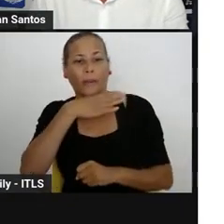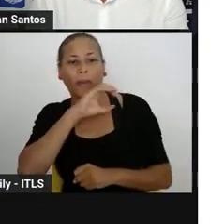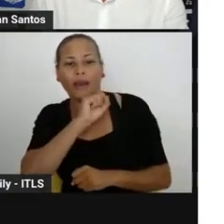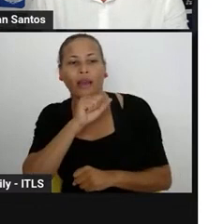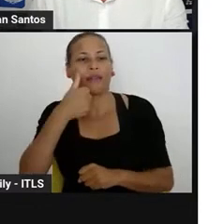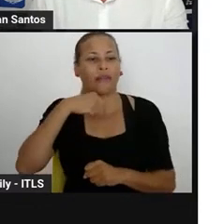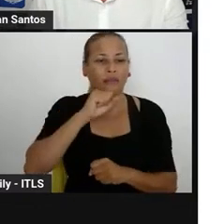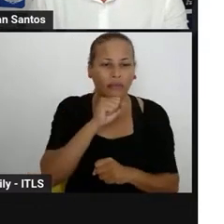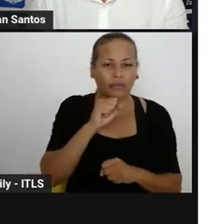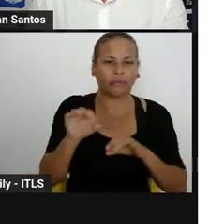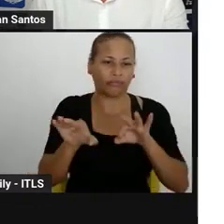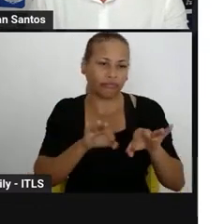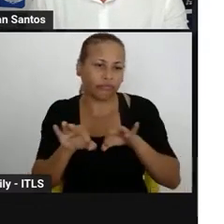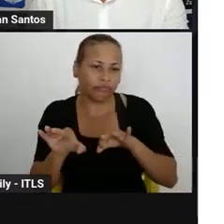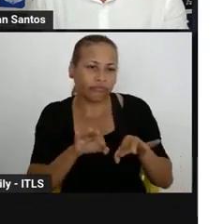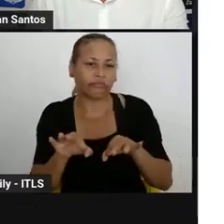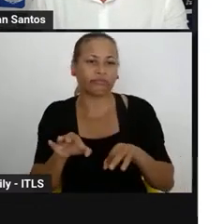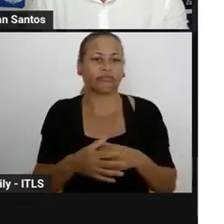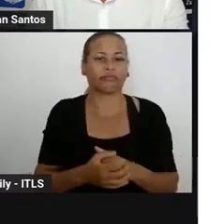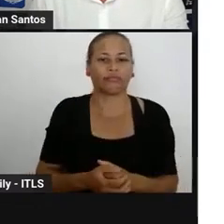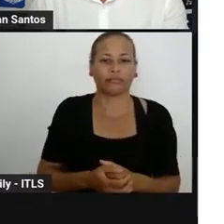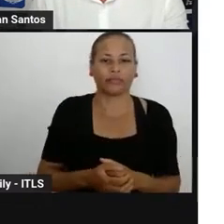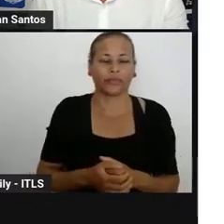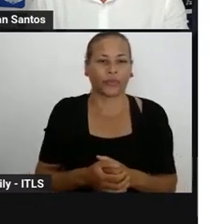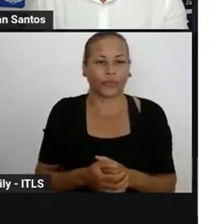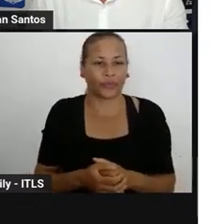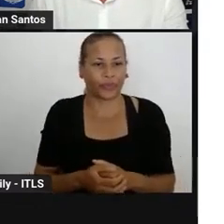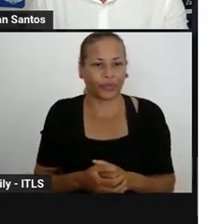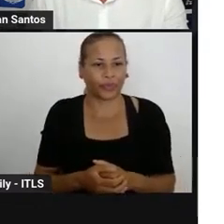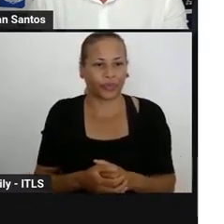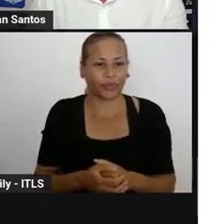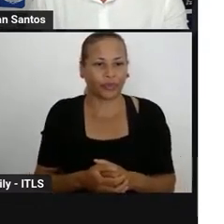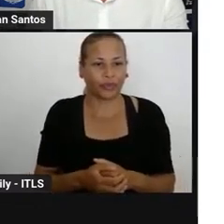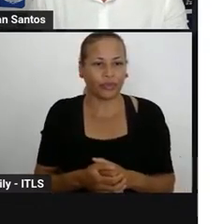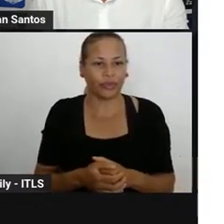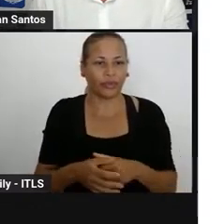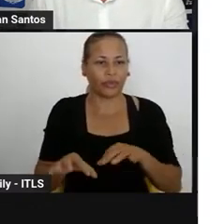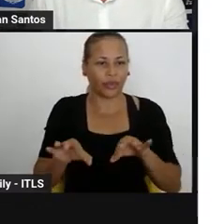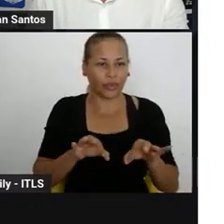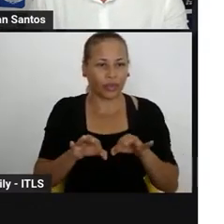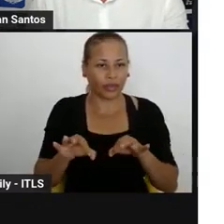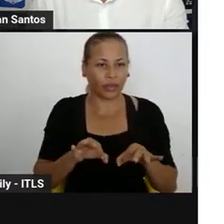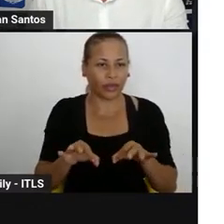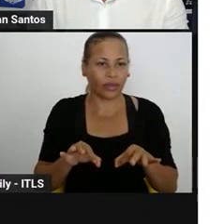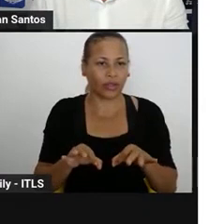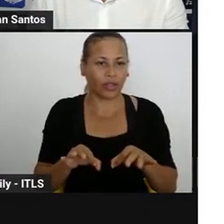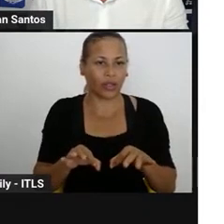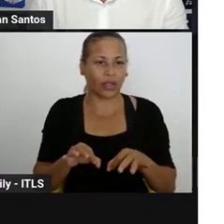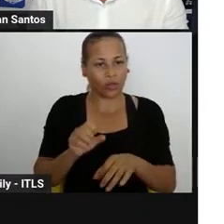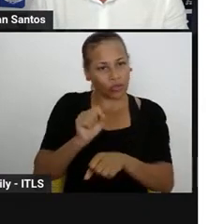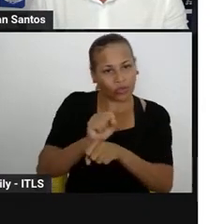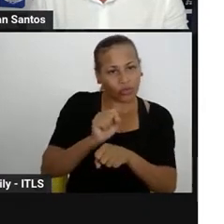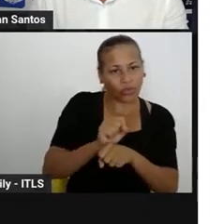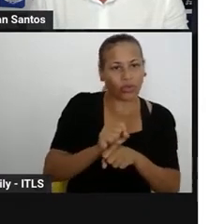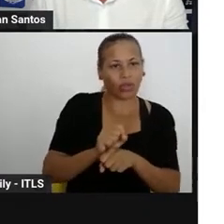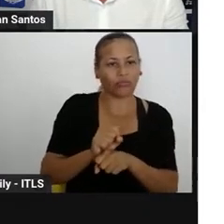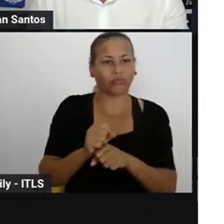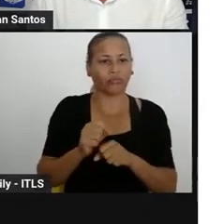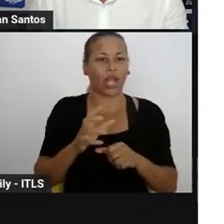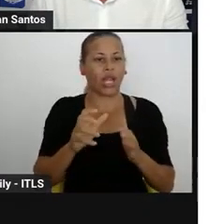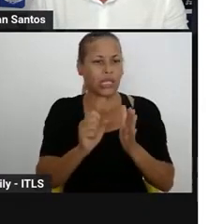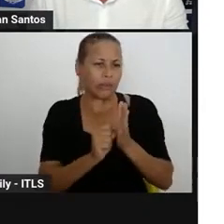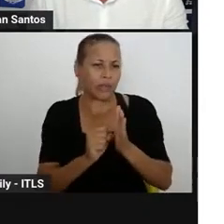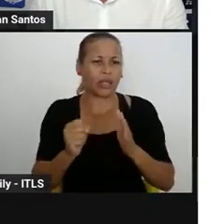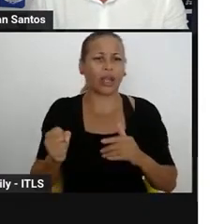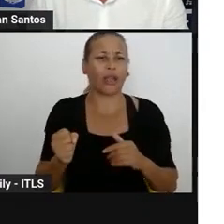e ela ficou dividida da seguinte forma. As orientações sobre as disciplinas diversificadas